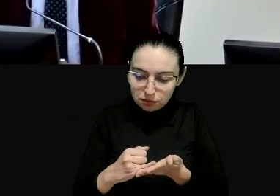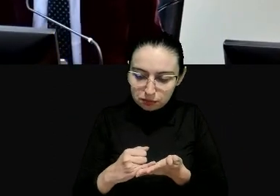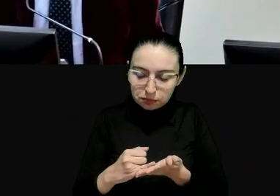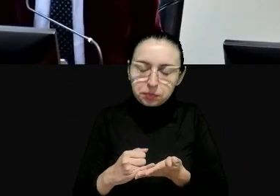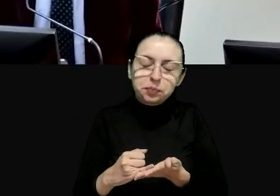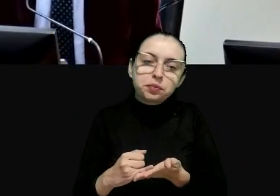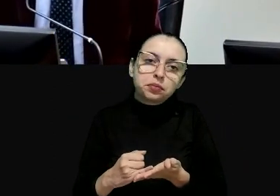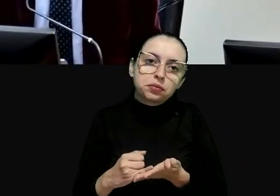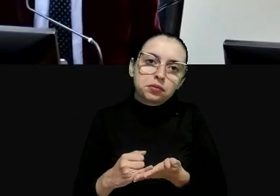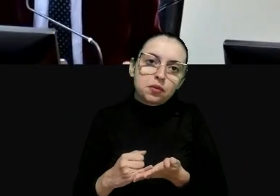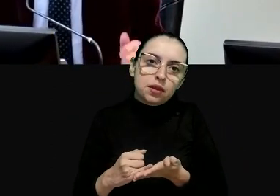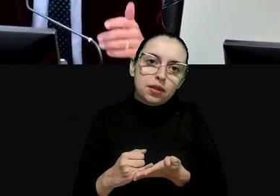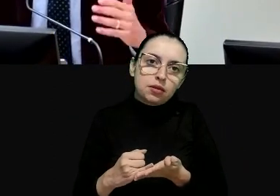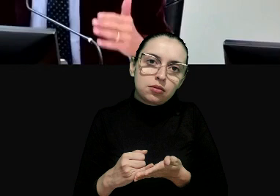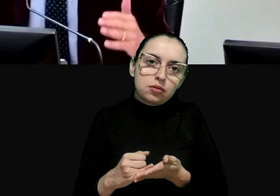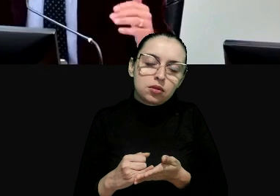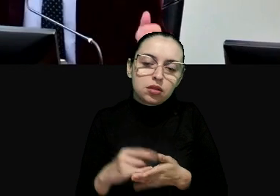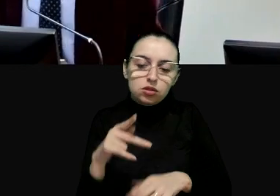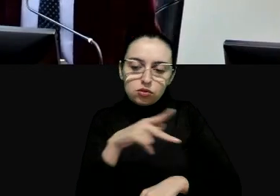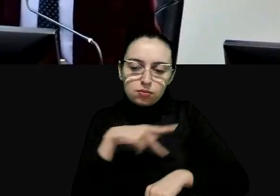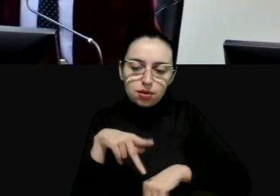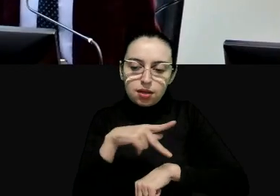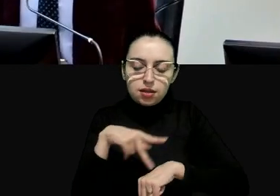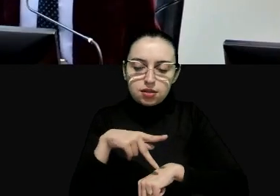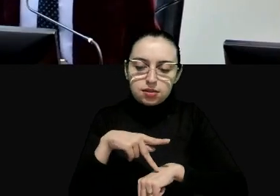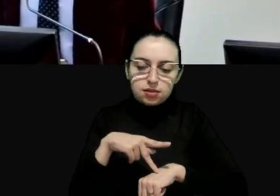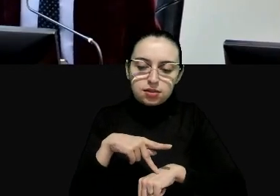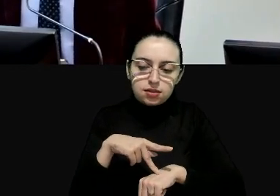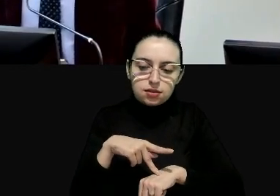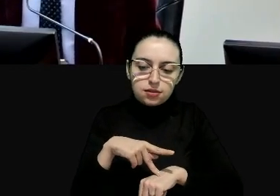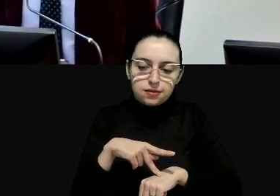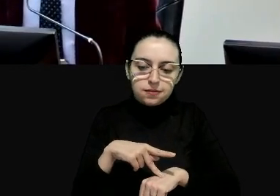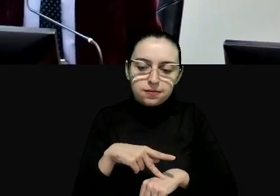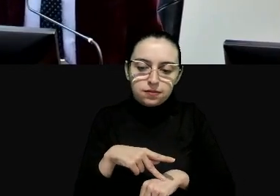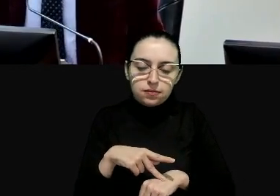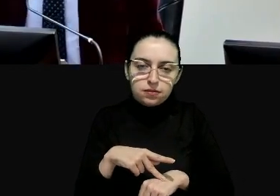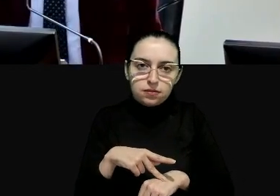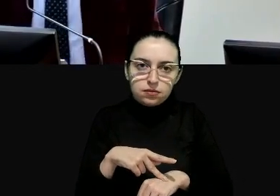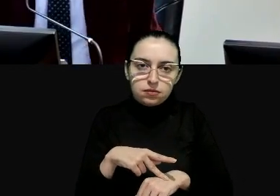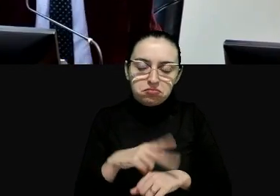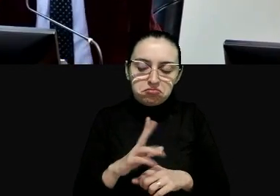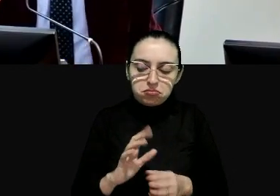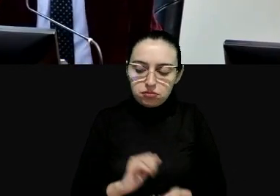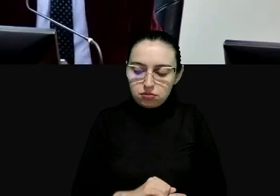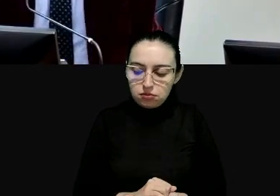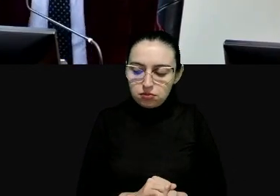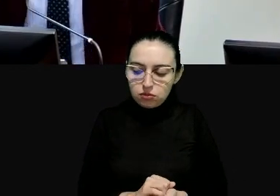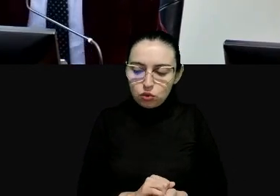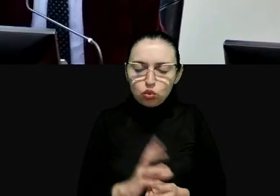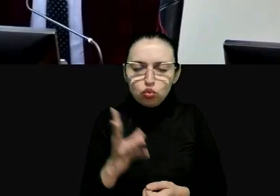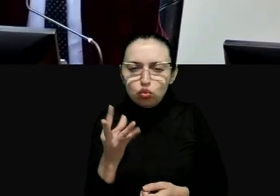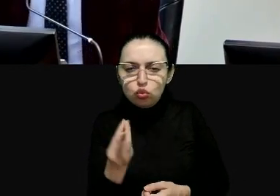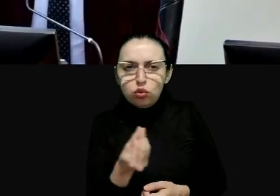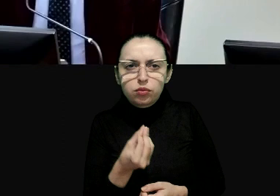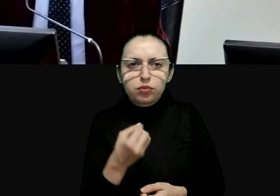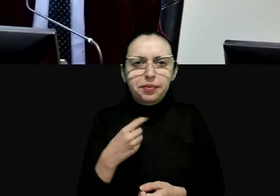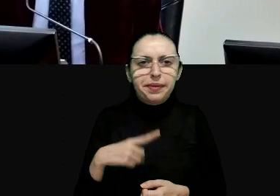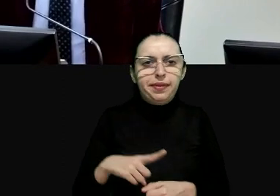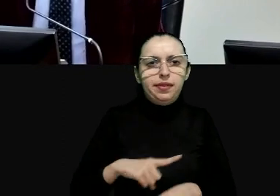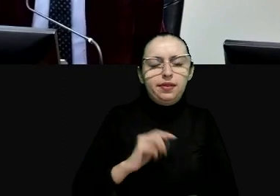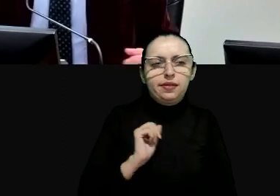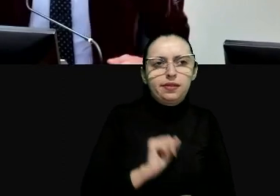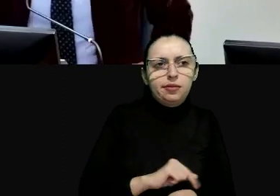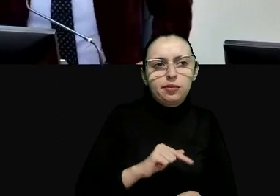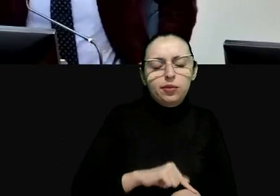muito atrevido mas os países estão isso já se vê que quase todo o tempo